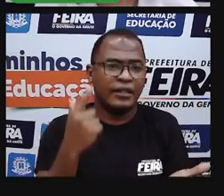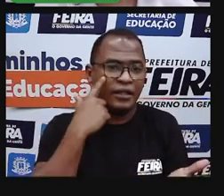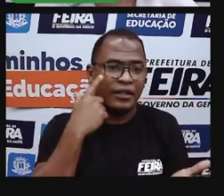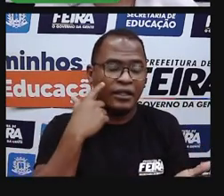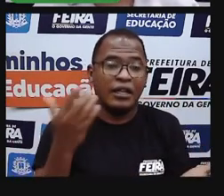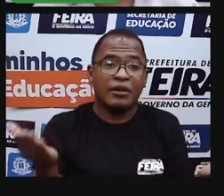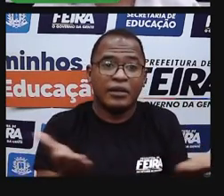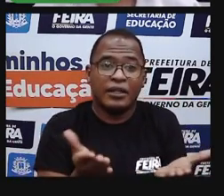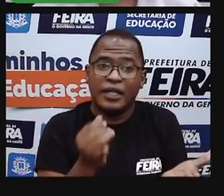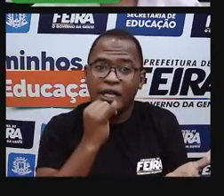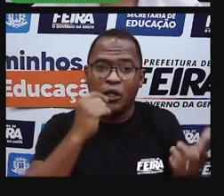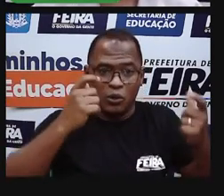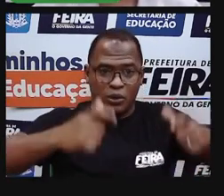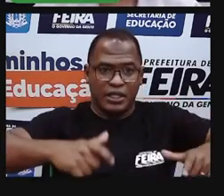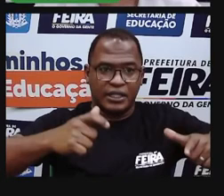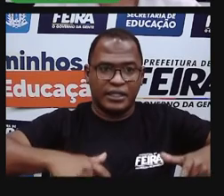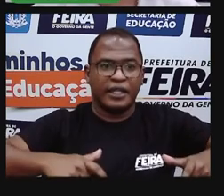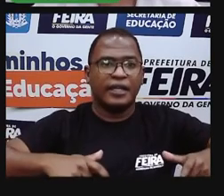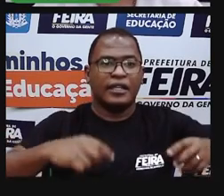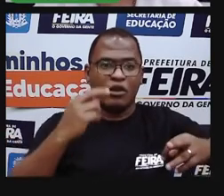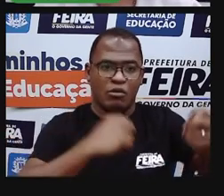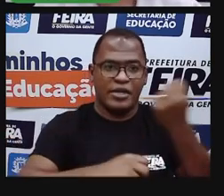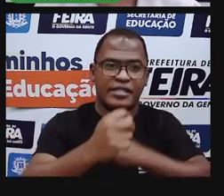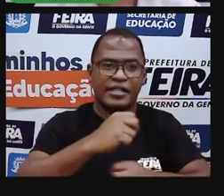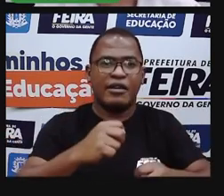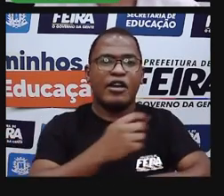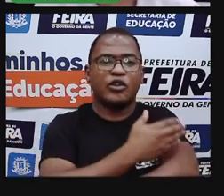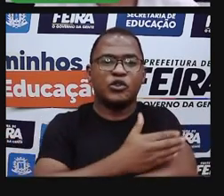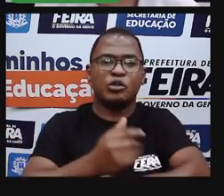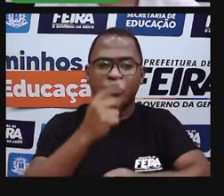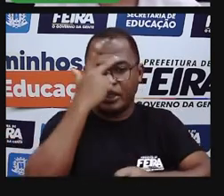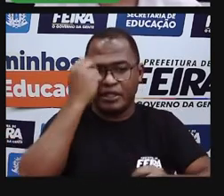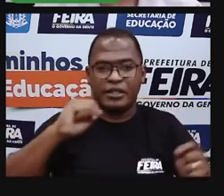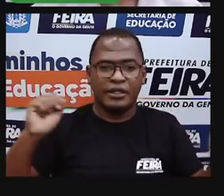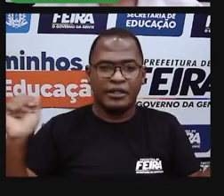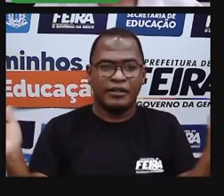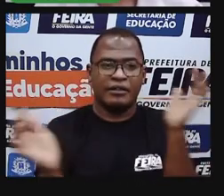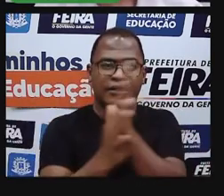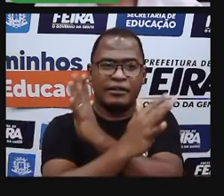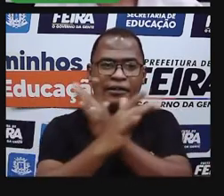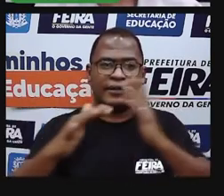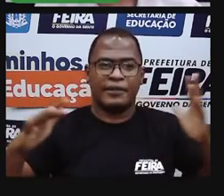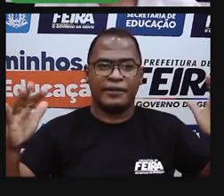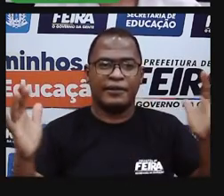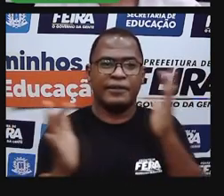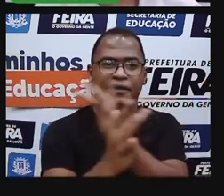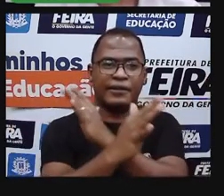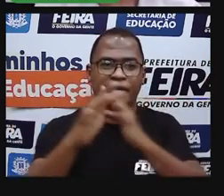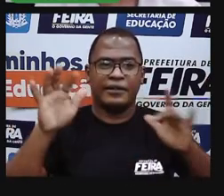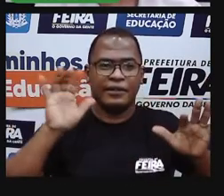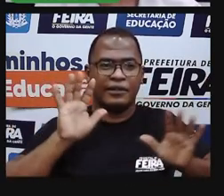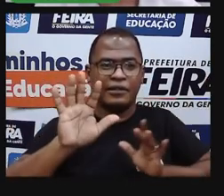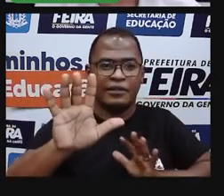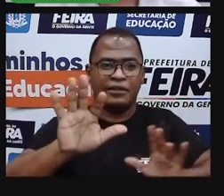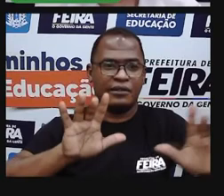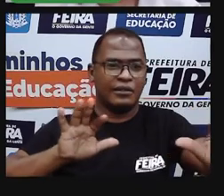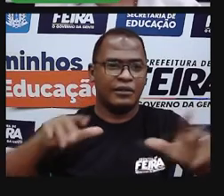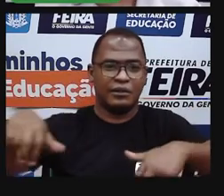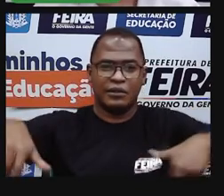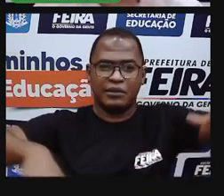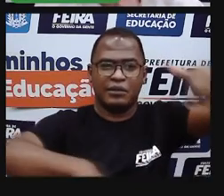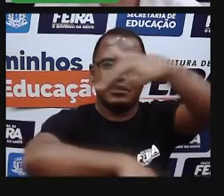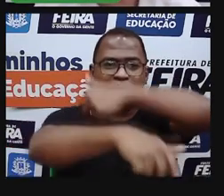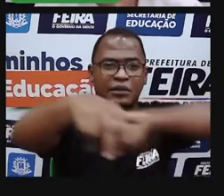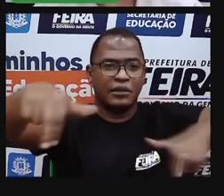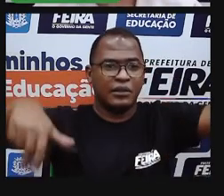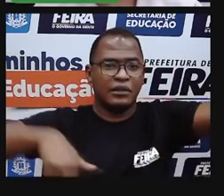tendem a ser bastante movimentados. Então, quando a gente vai no centro da cidade, por exemplo, é uma movimentação porque tem muita loja, muito comércio, então, por